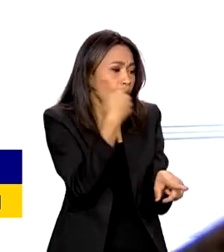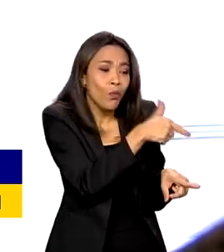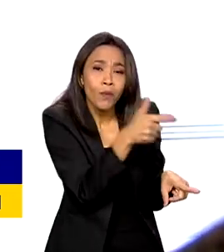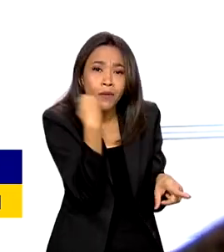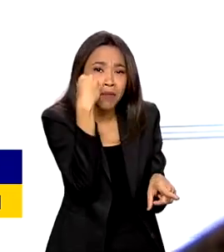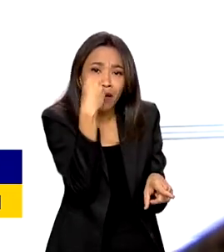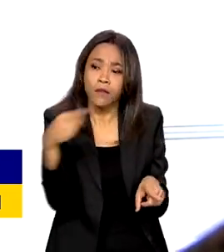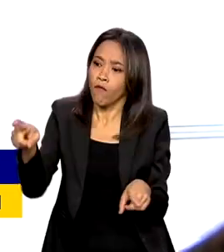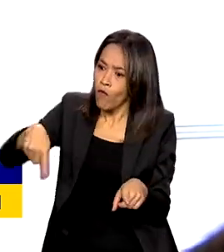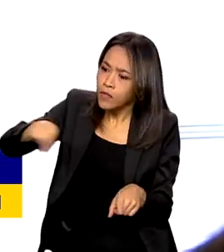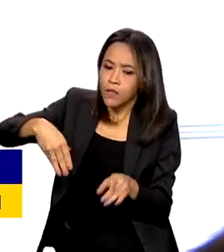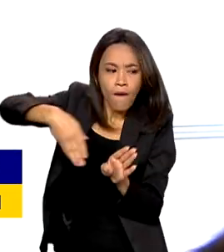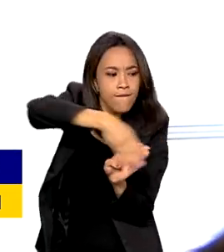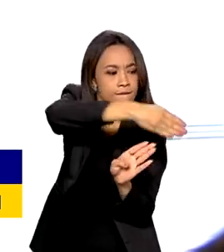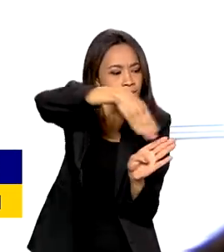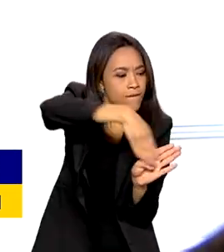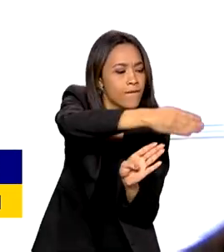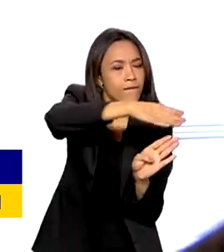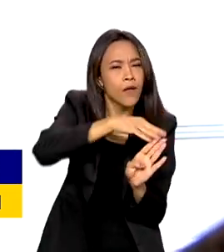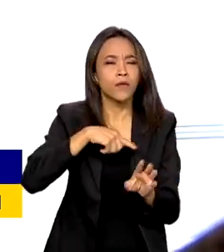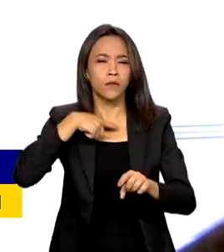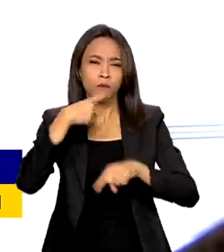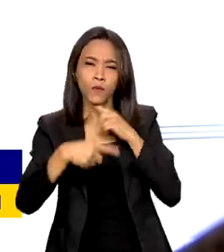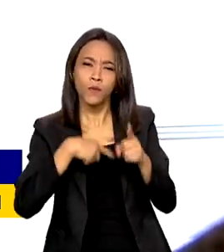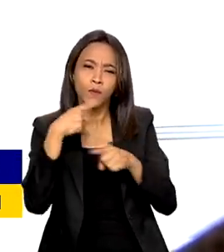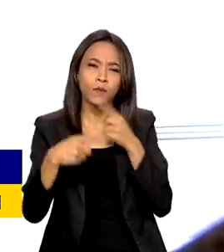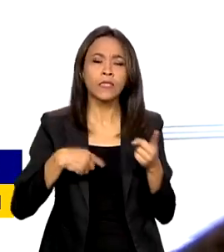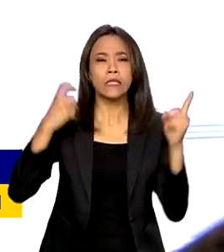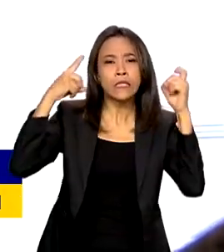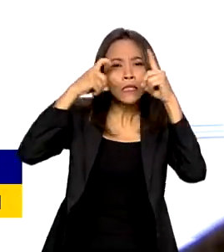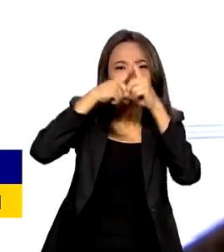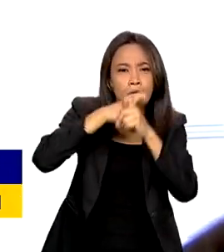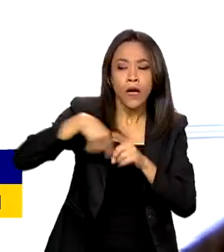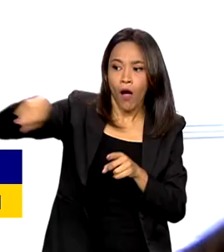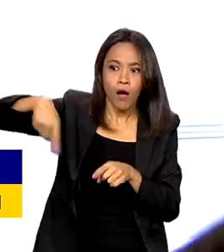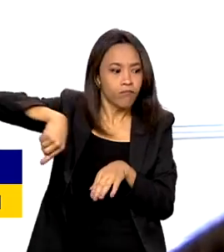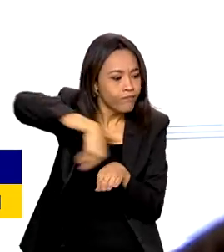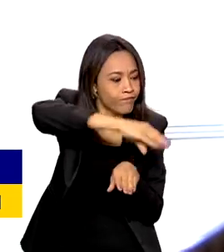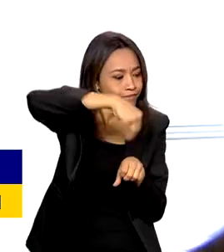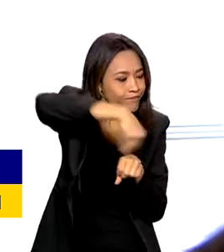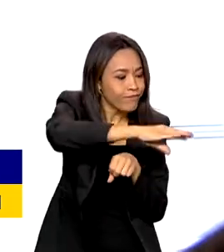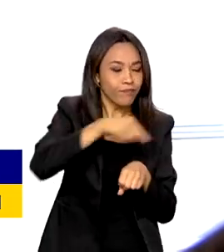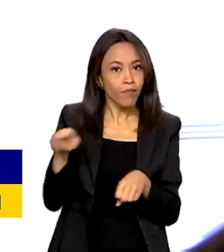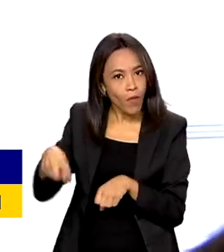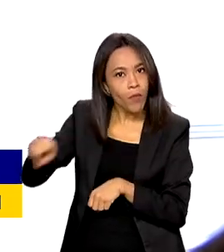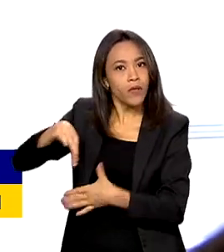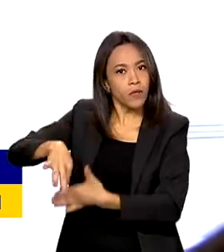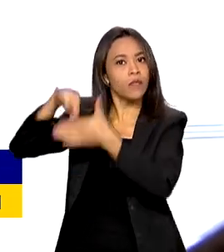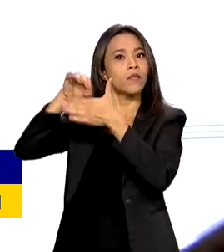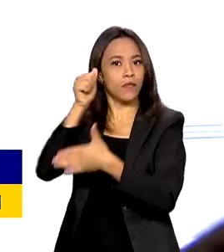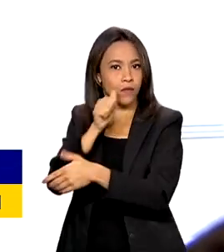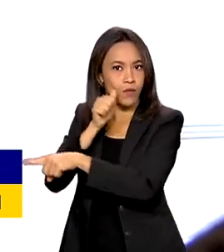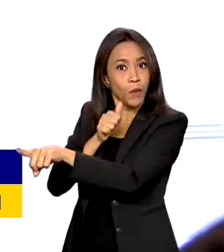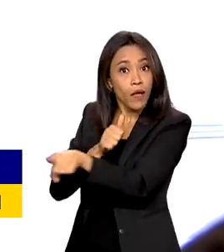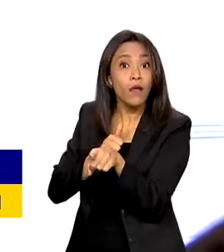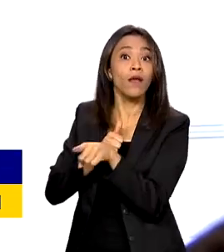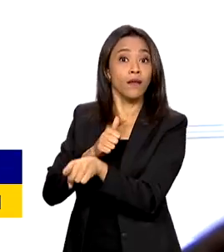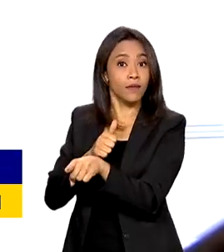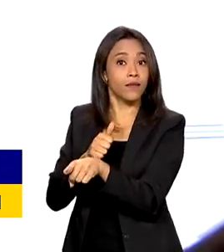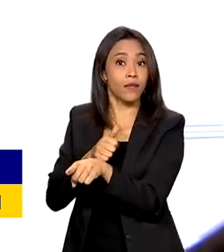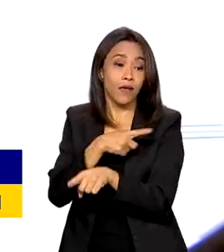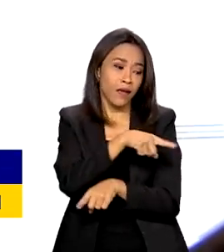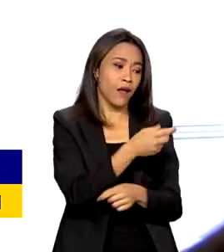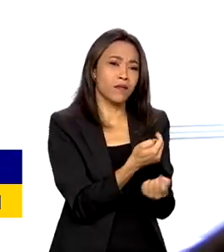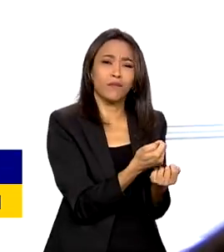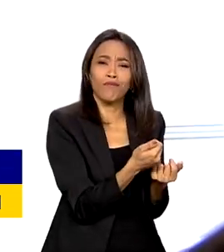para ajudar a resolver dúvidas, questões, daquelas empresas lideradas por mulheres também, claro, que estão no processo